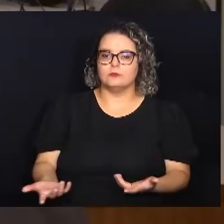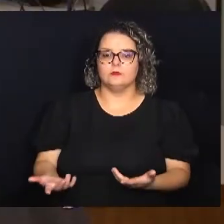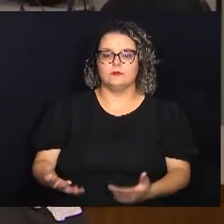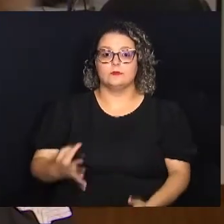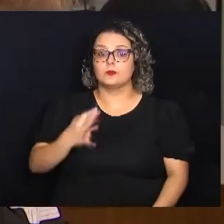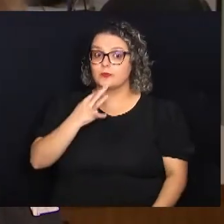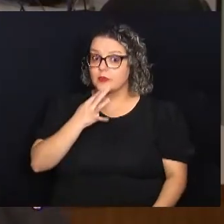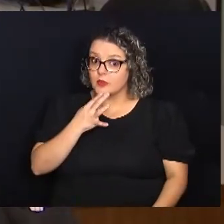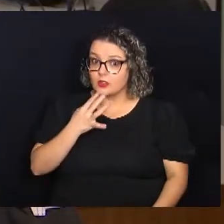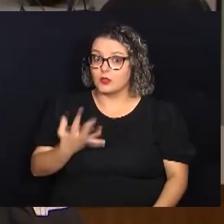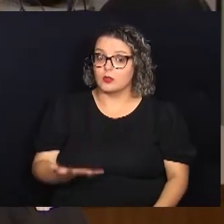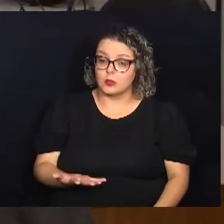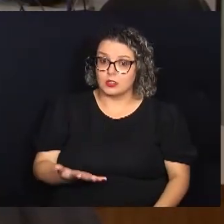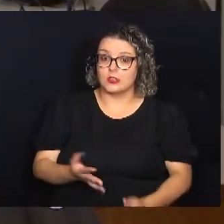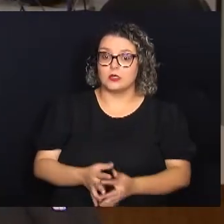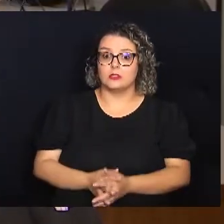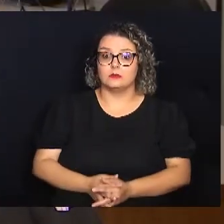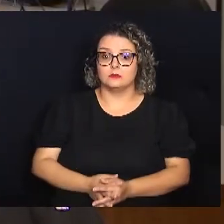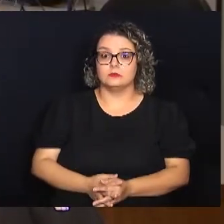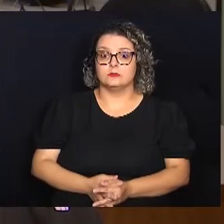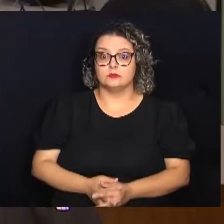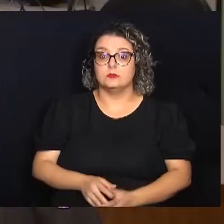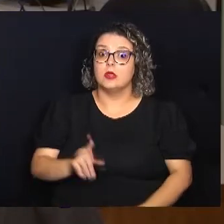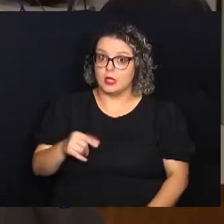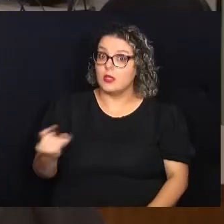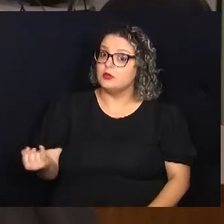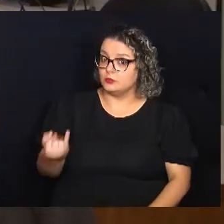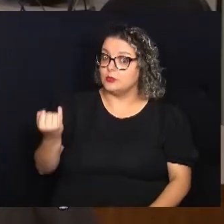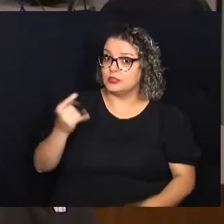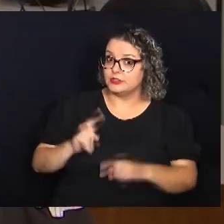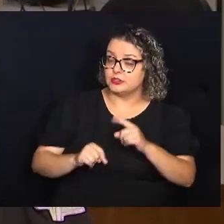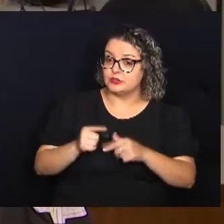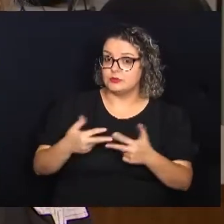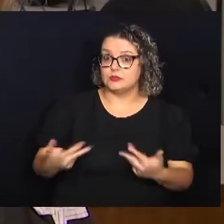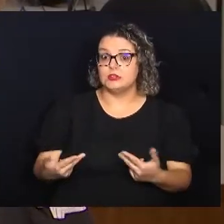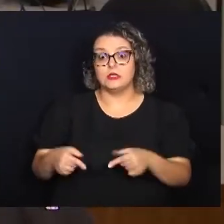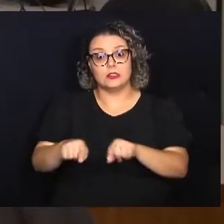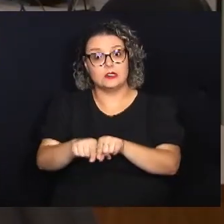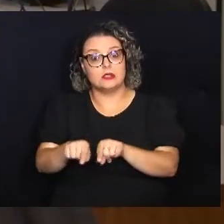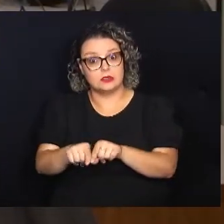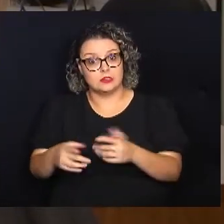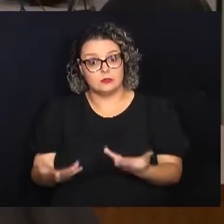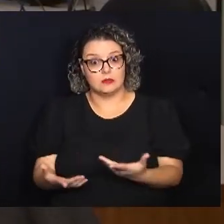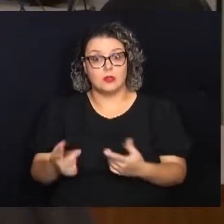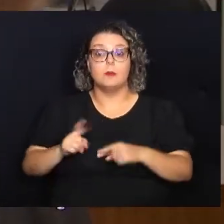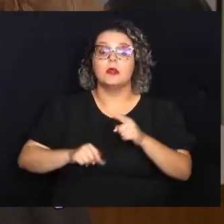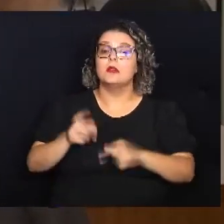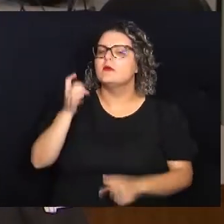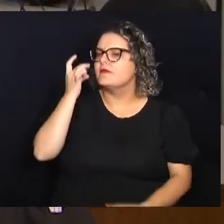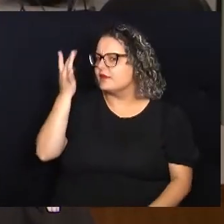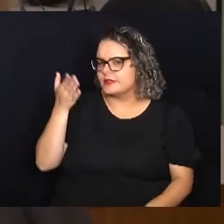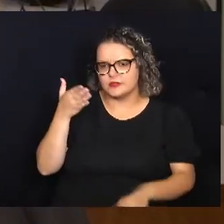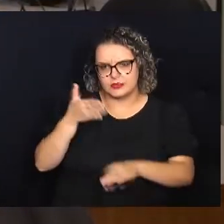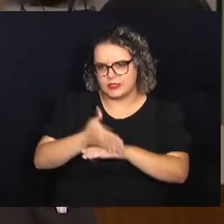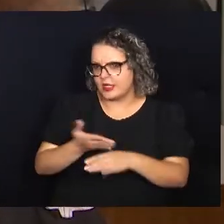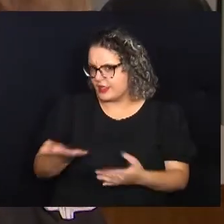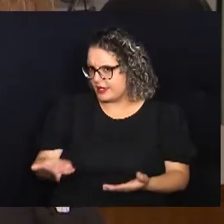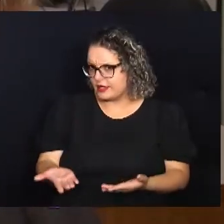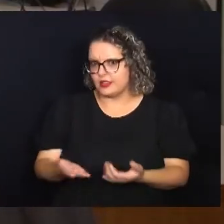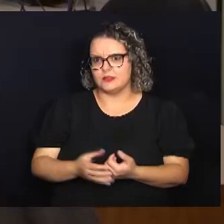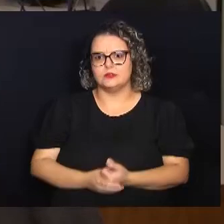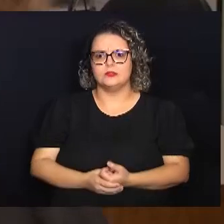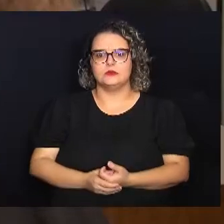pessoas que eu conheço, que é muito importante esse material e além do que é um material fácil, de fácil